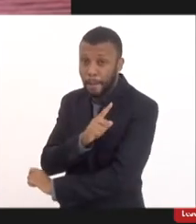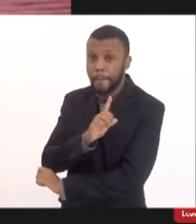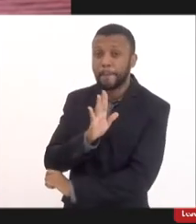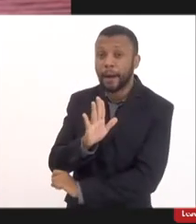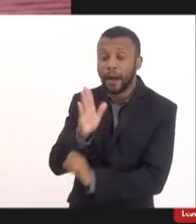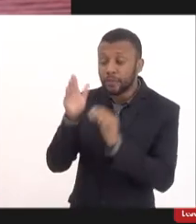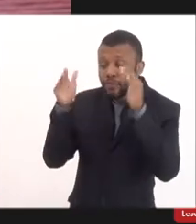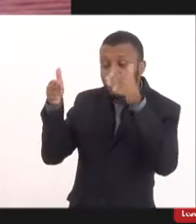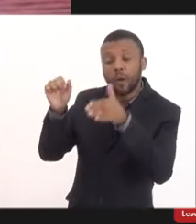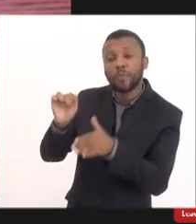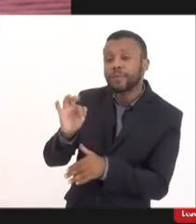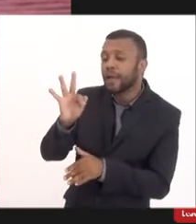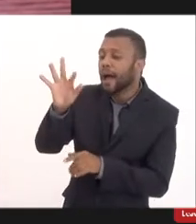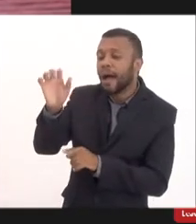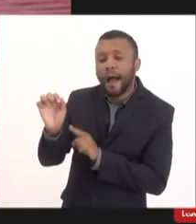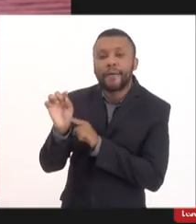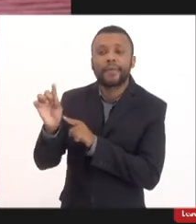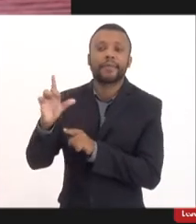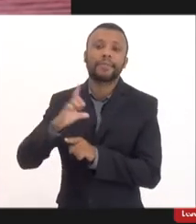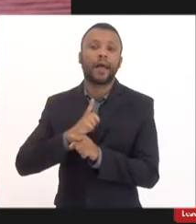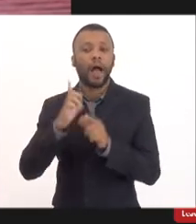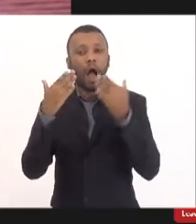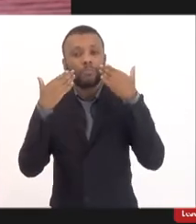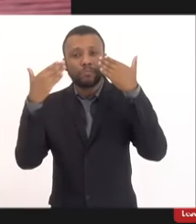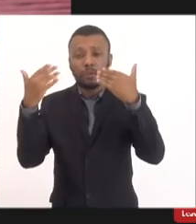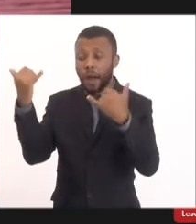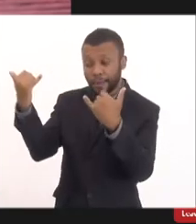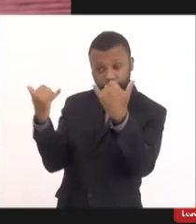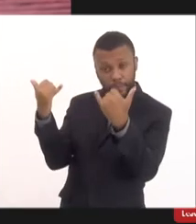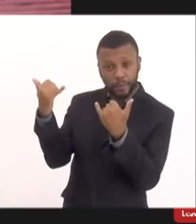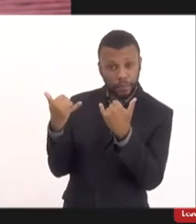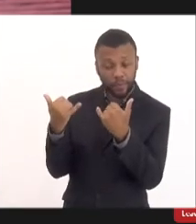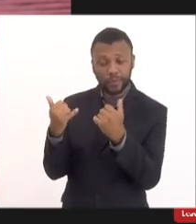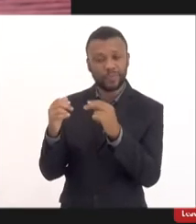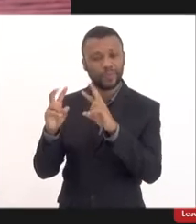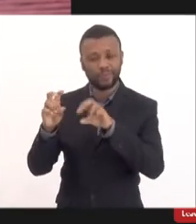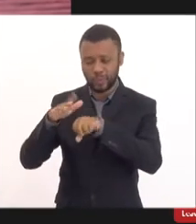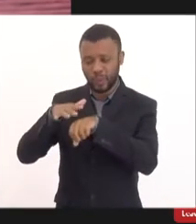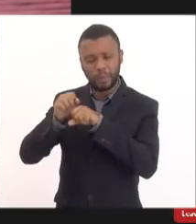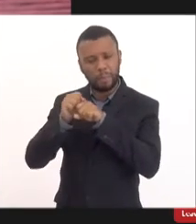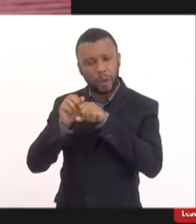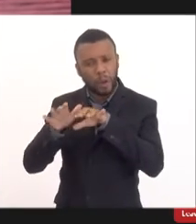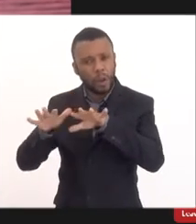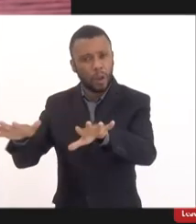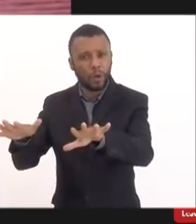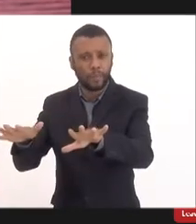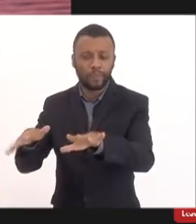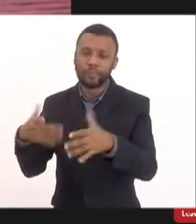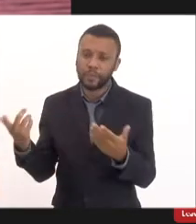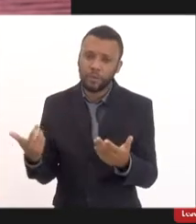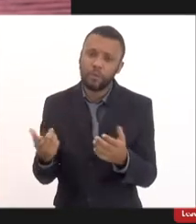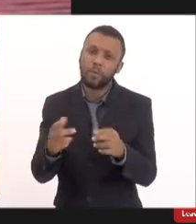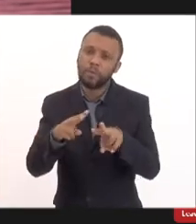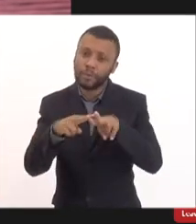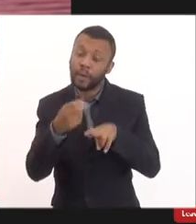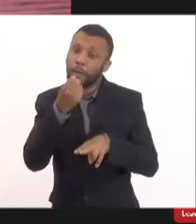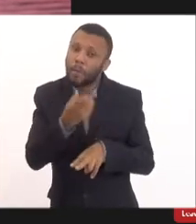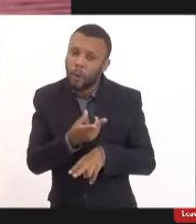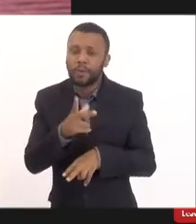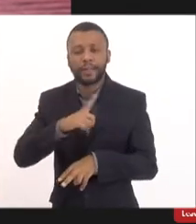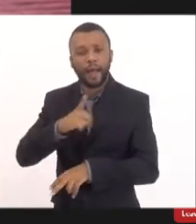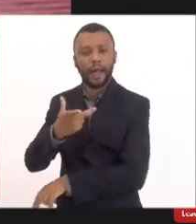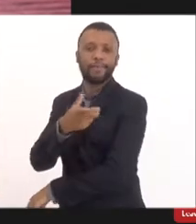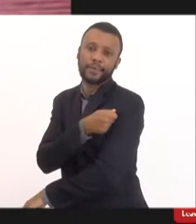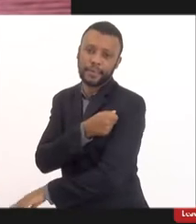continente frente aos dados epidemiológicos justificava o risco eventual da vacina então quando você vai pensar na vacina